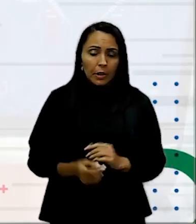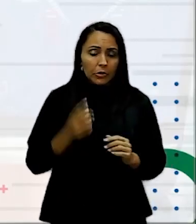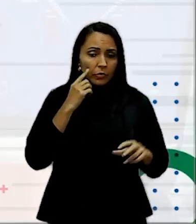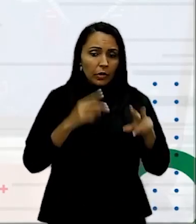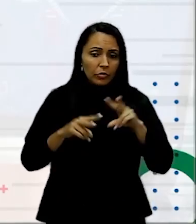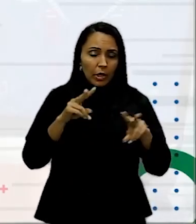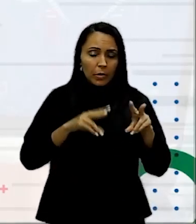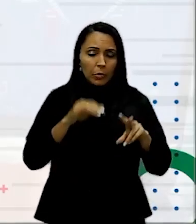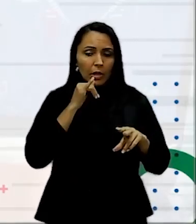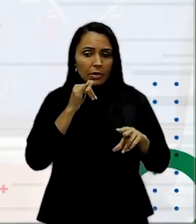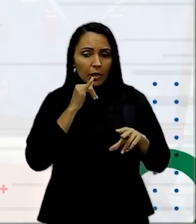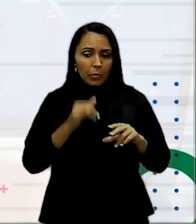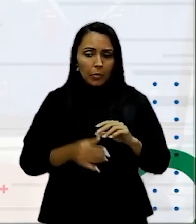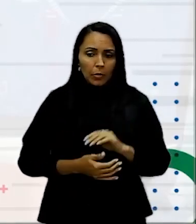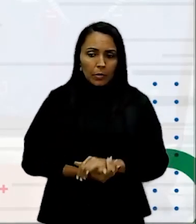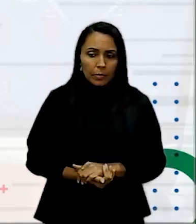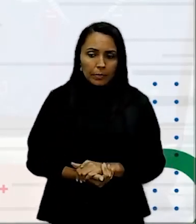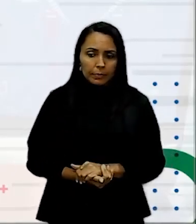exemplo